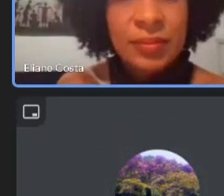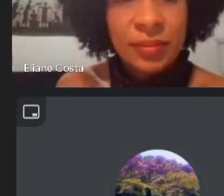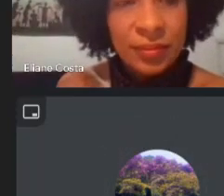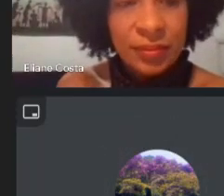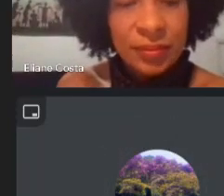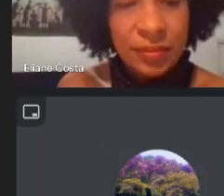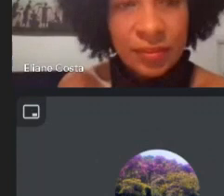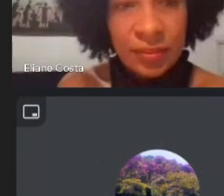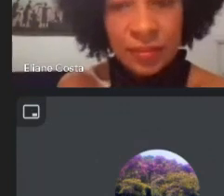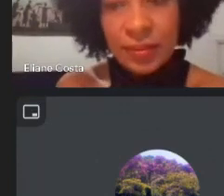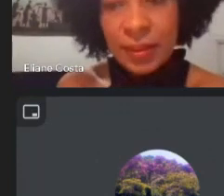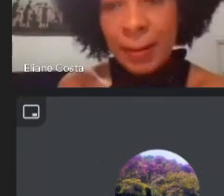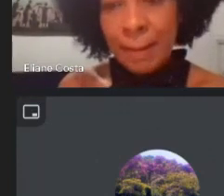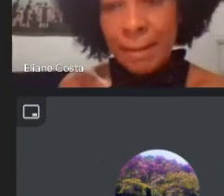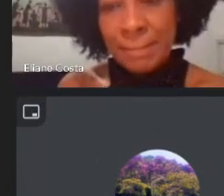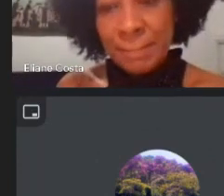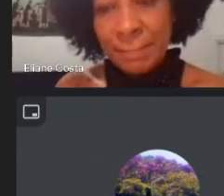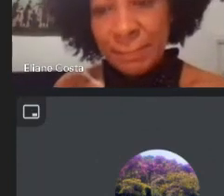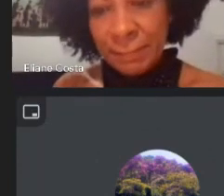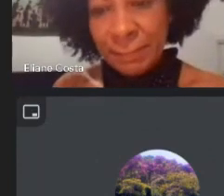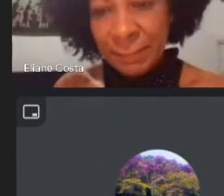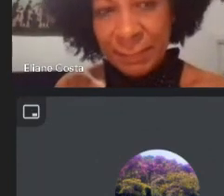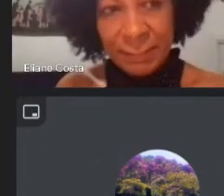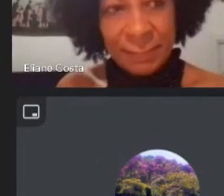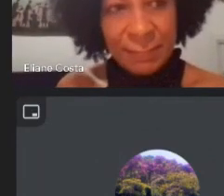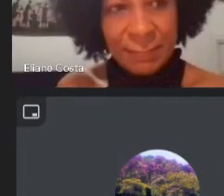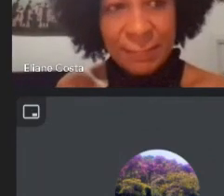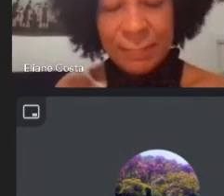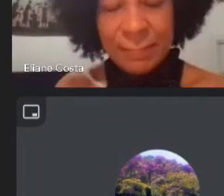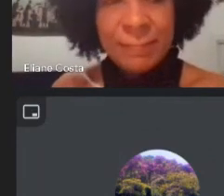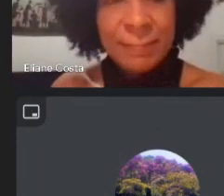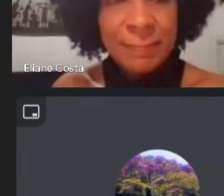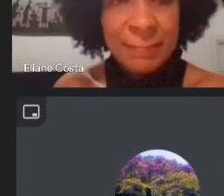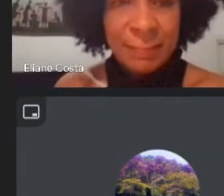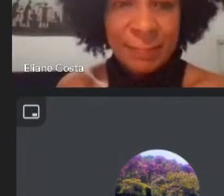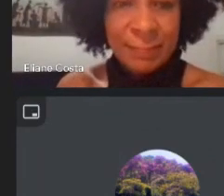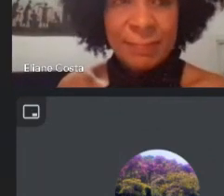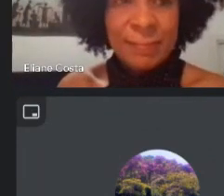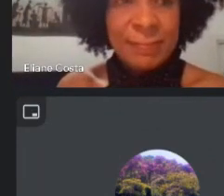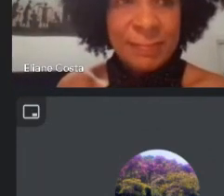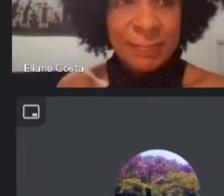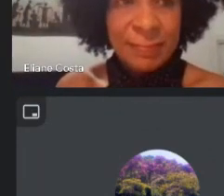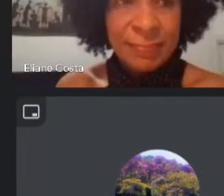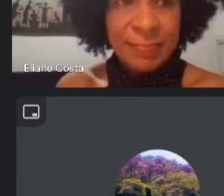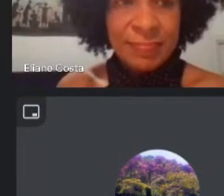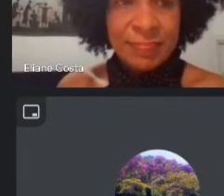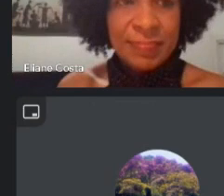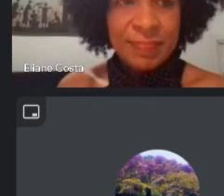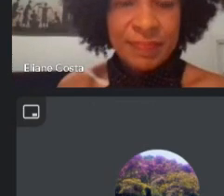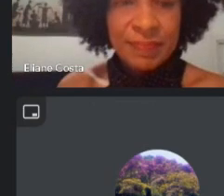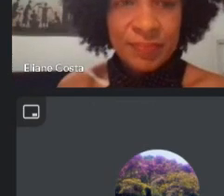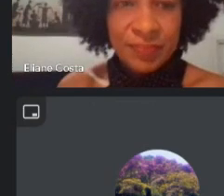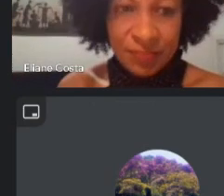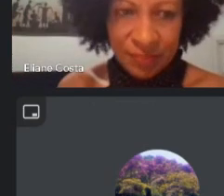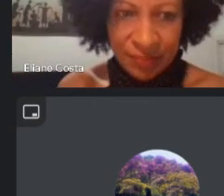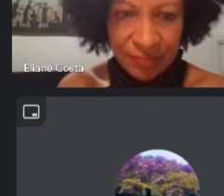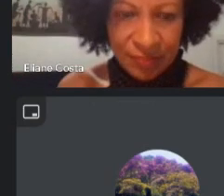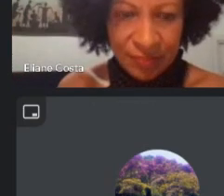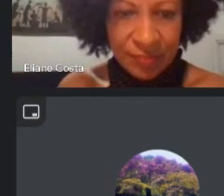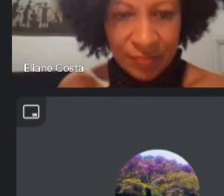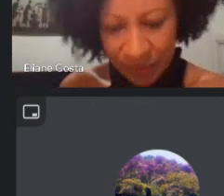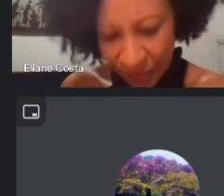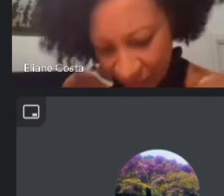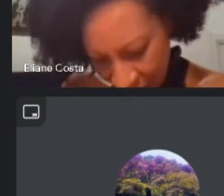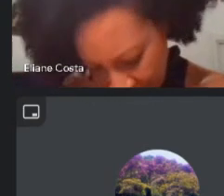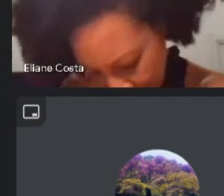quero agradecer muito a oportunidade de estar aqui foi muito bom é questão né do